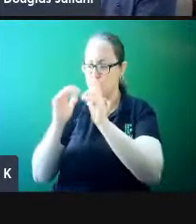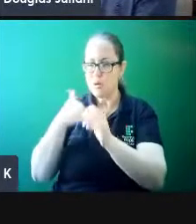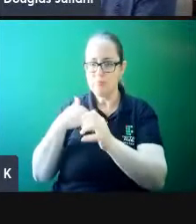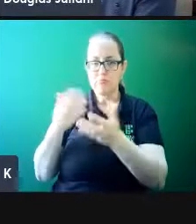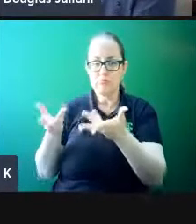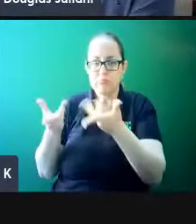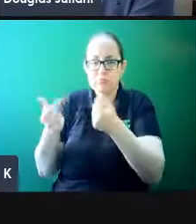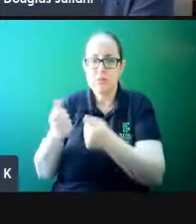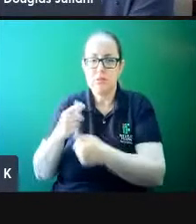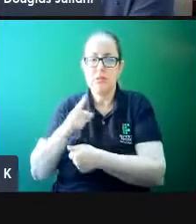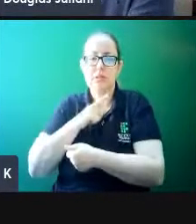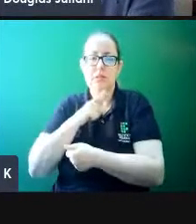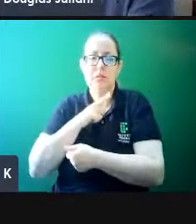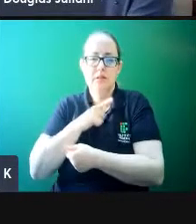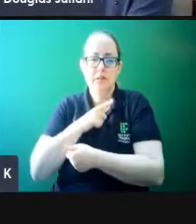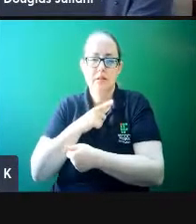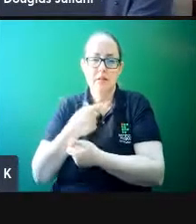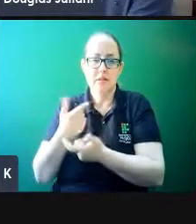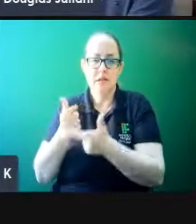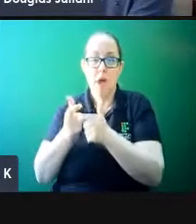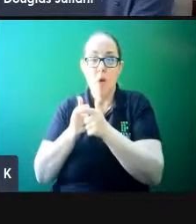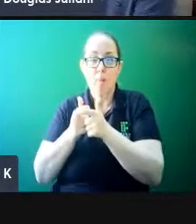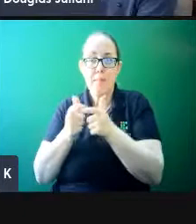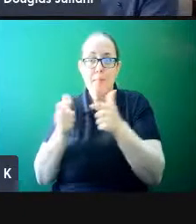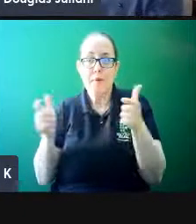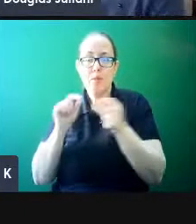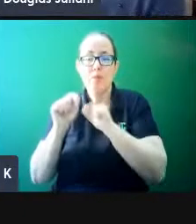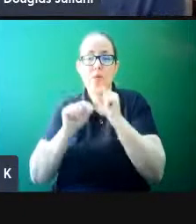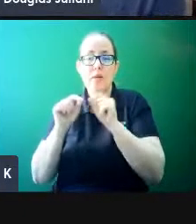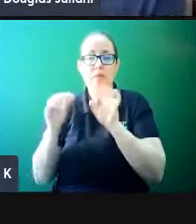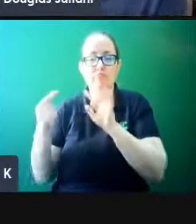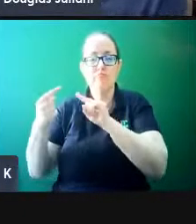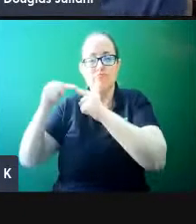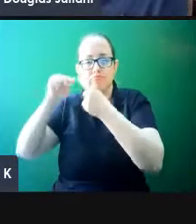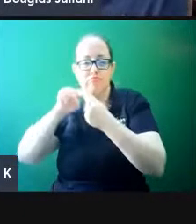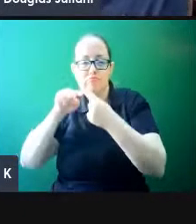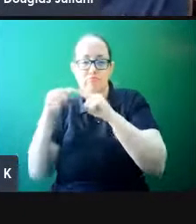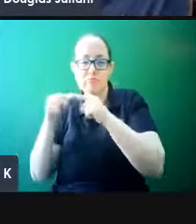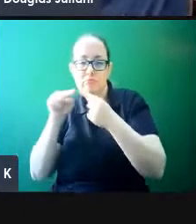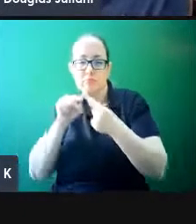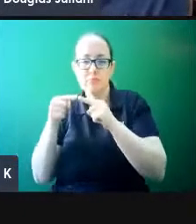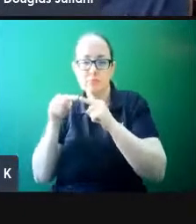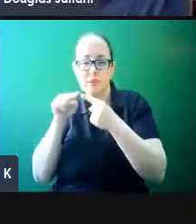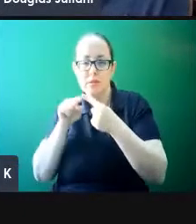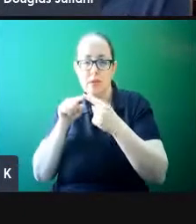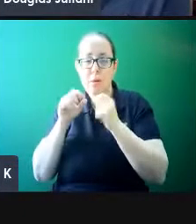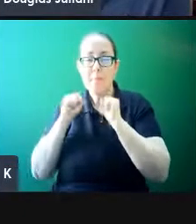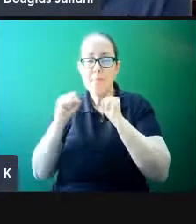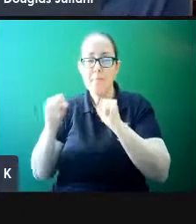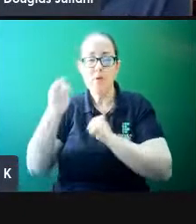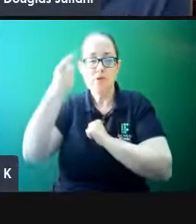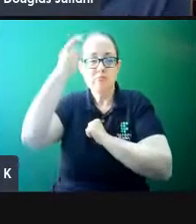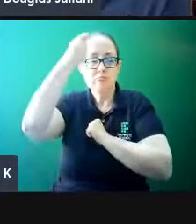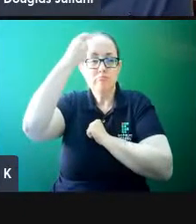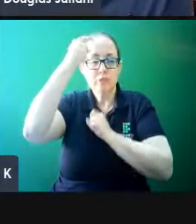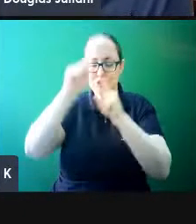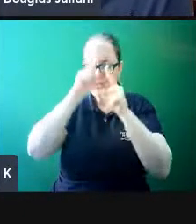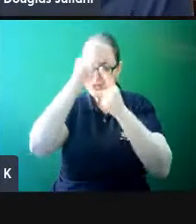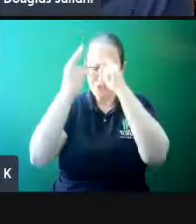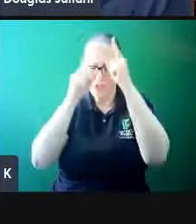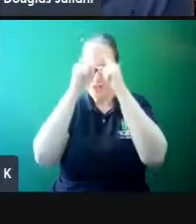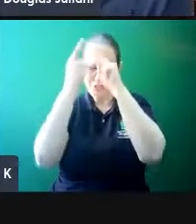E aí, aumentando as possibilidades de ligações, a gente pode aumentar o nosso poder de criatividade